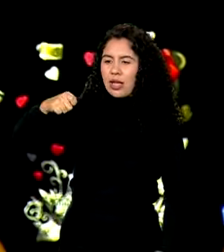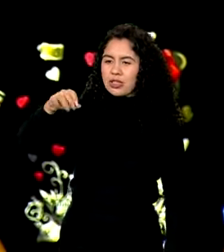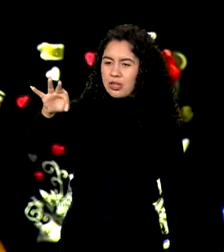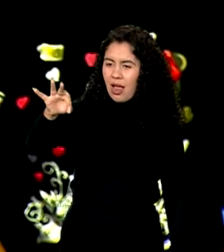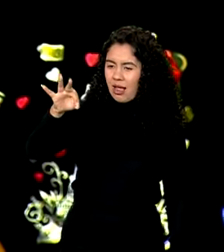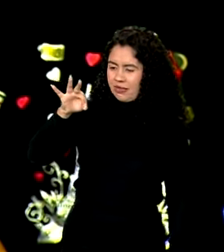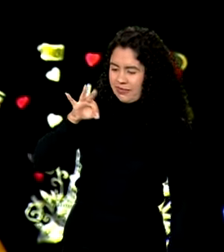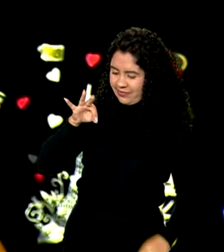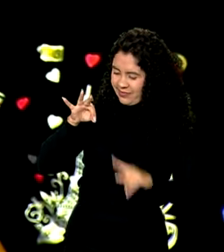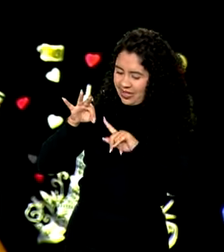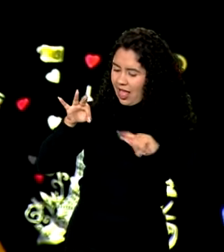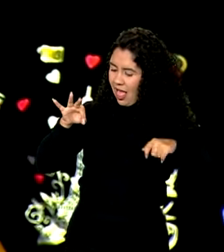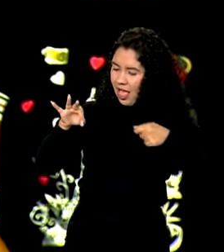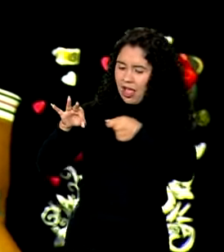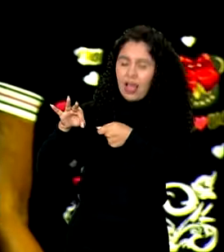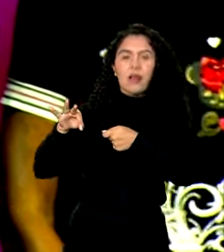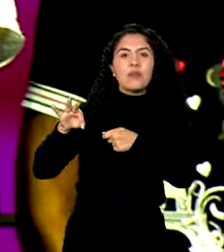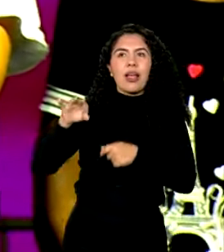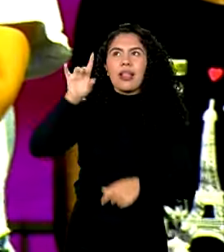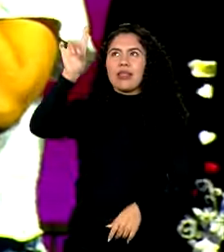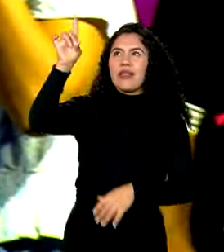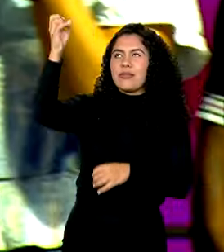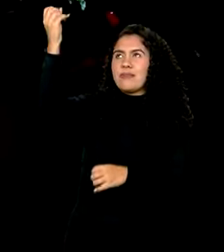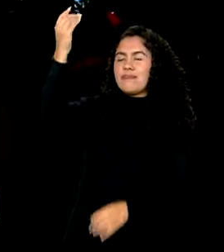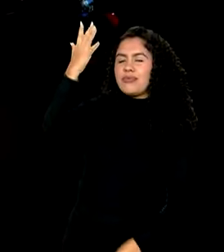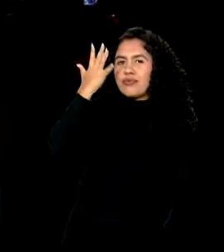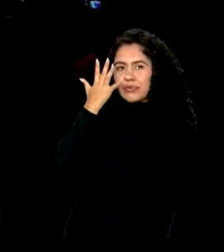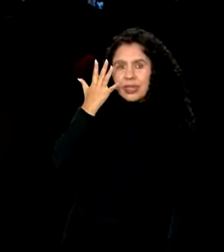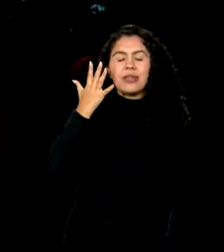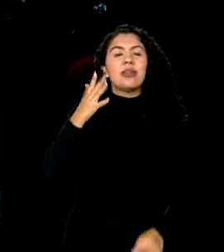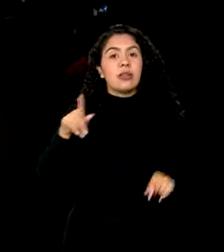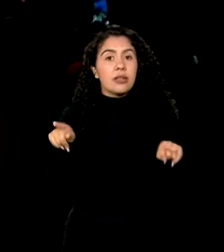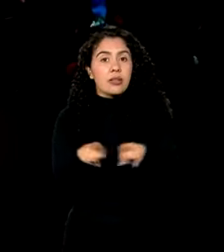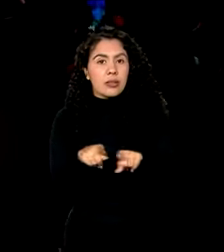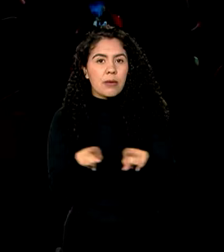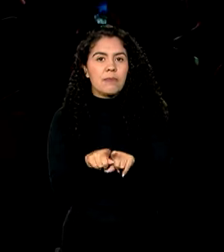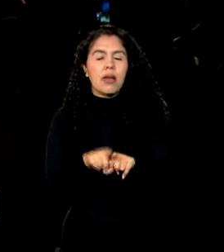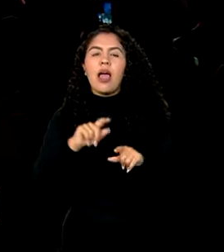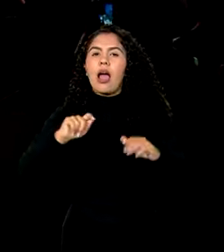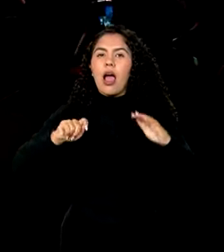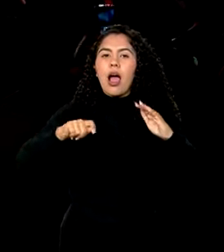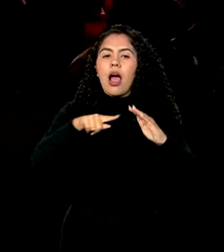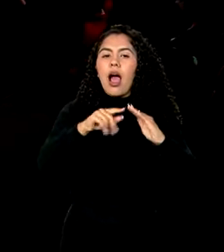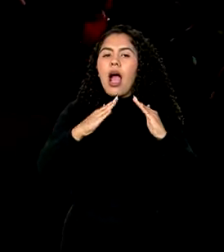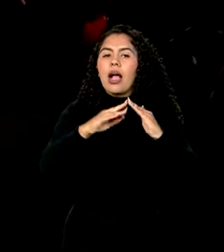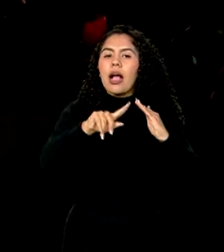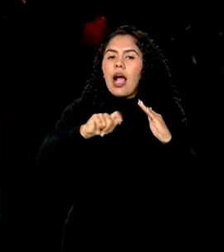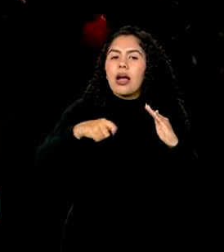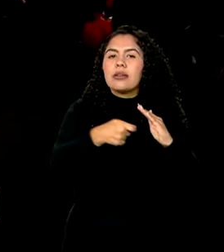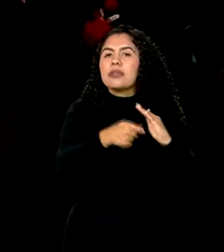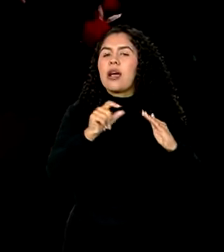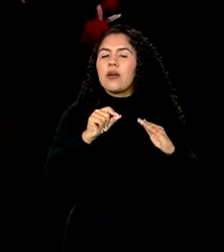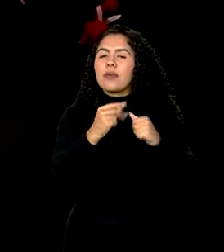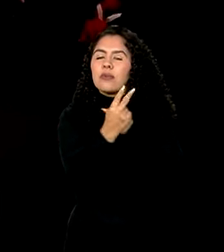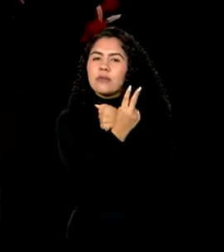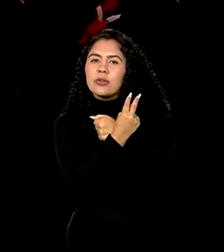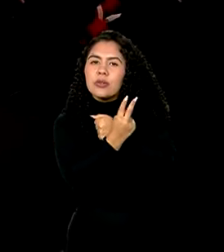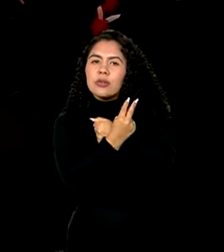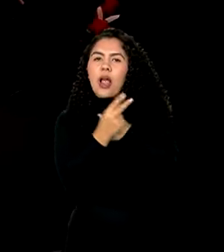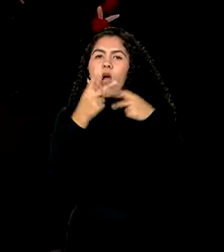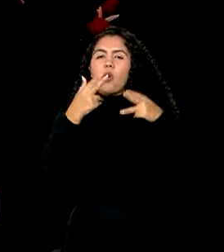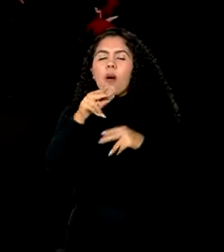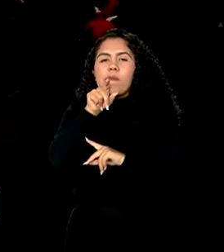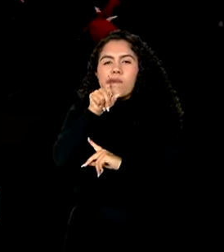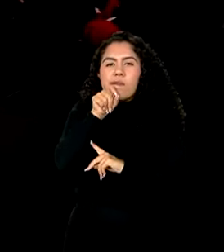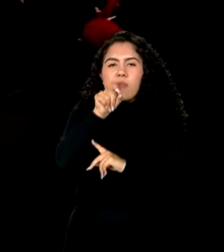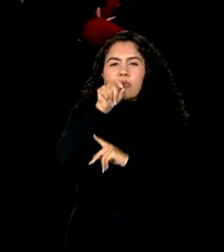bênção de Deus. A chave da casa é o porto seguro. É o ninho que o passarinho constrói